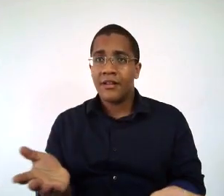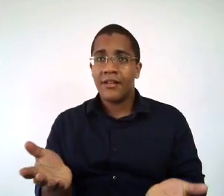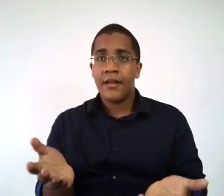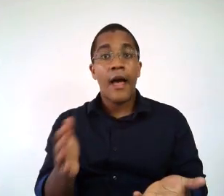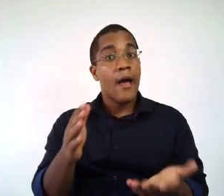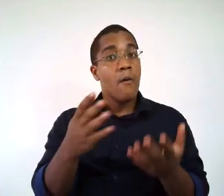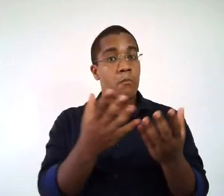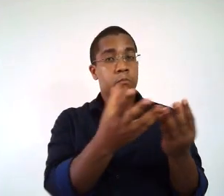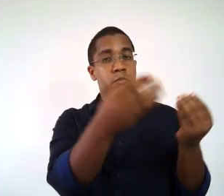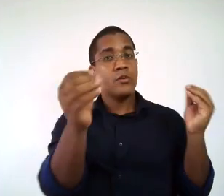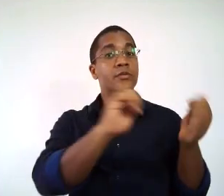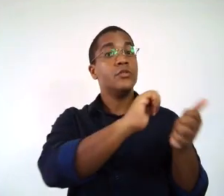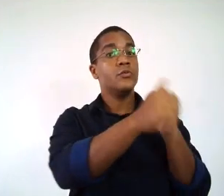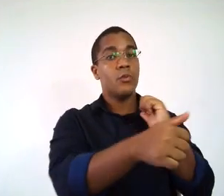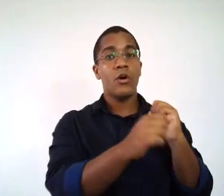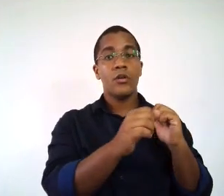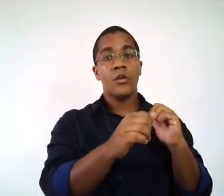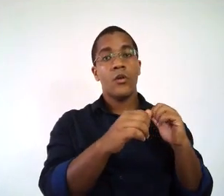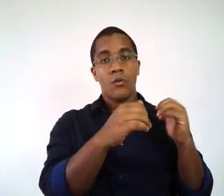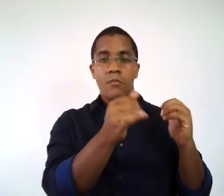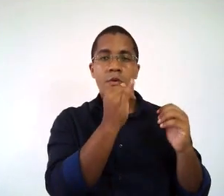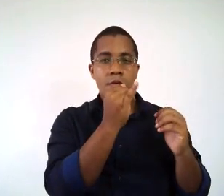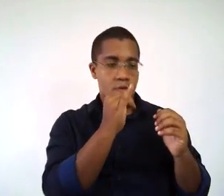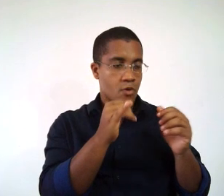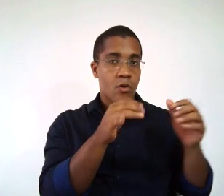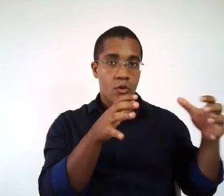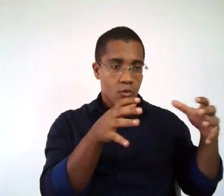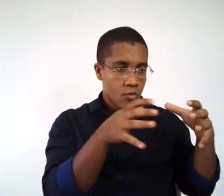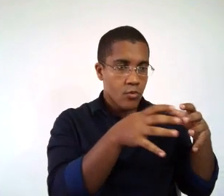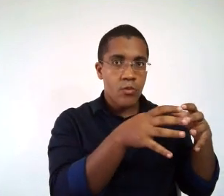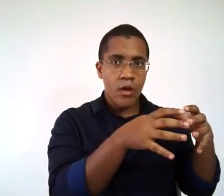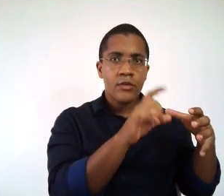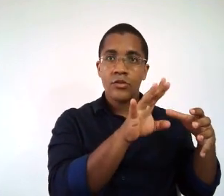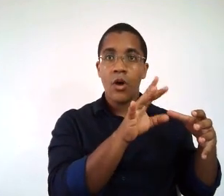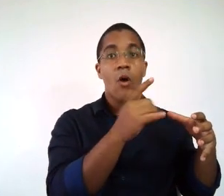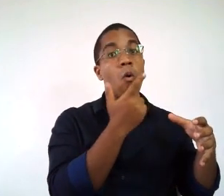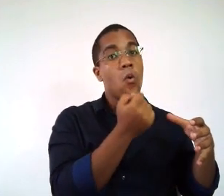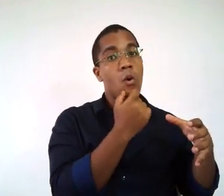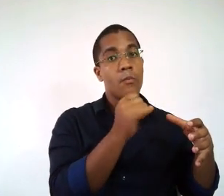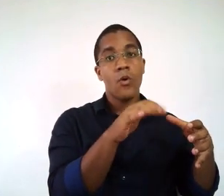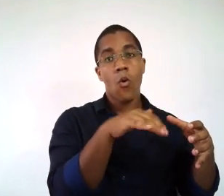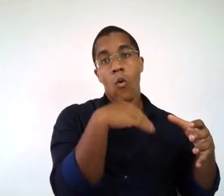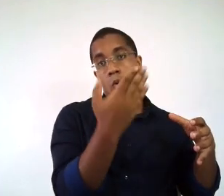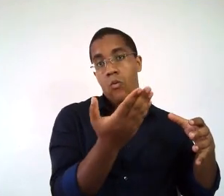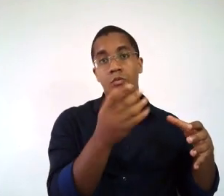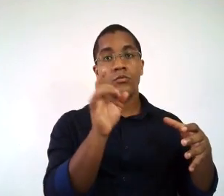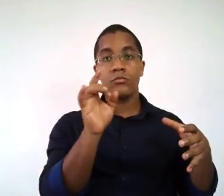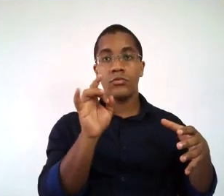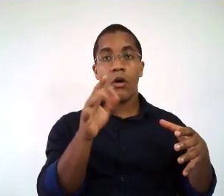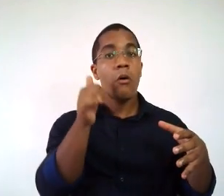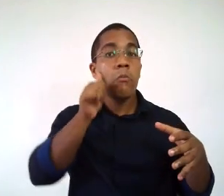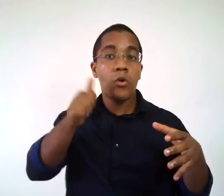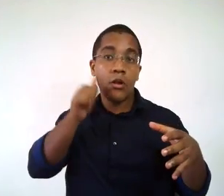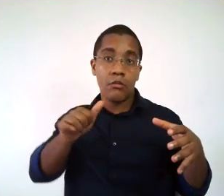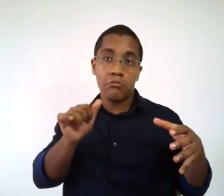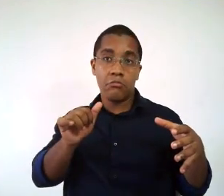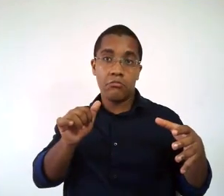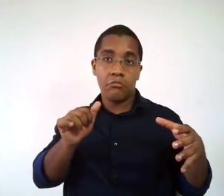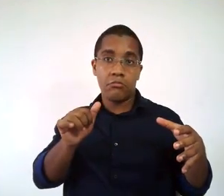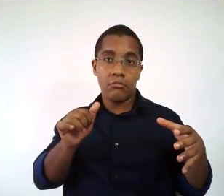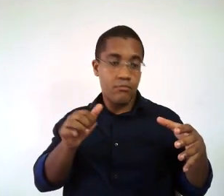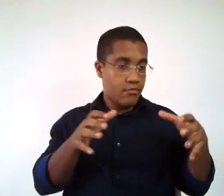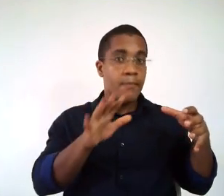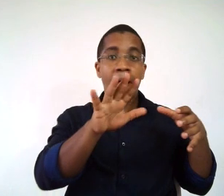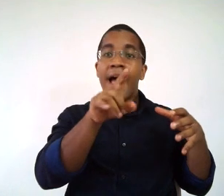mista. Então, é do gênero masculino e do gênero feminino. No caso dessa nossa figura, dessa nossa imagem, nós temos